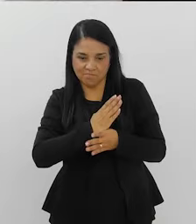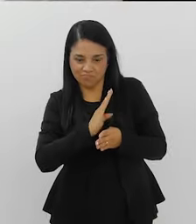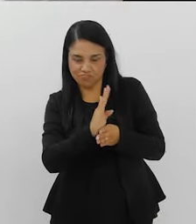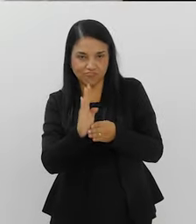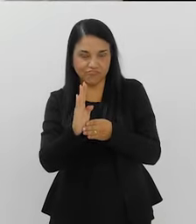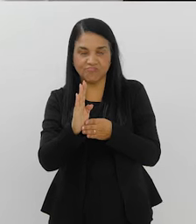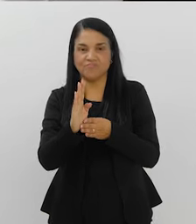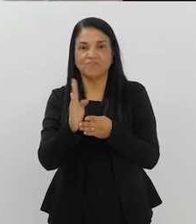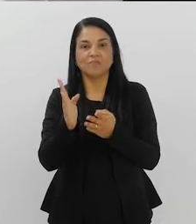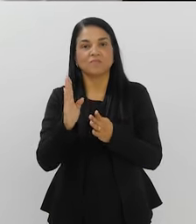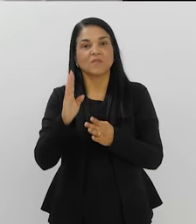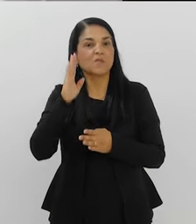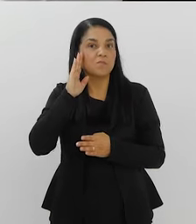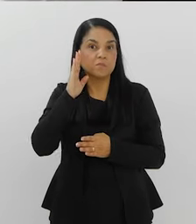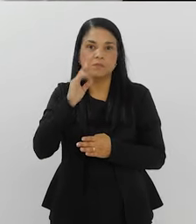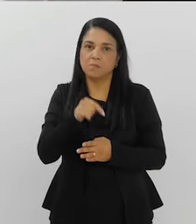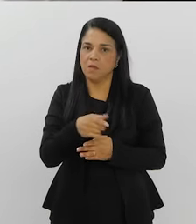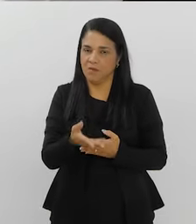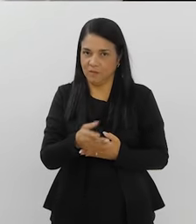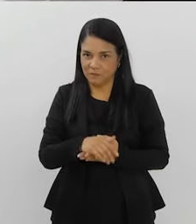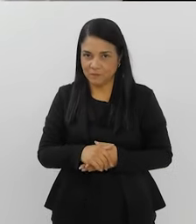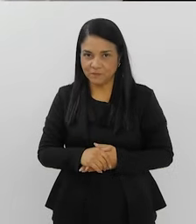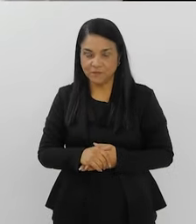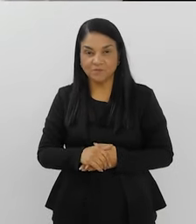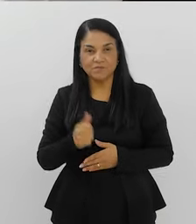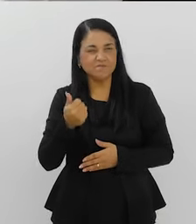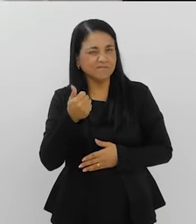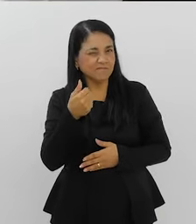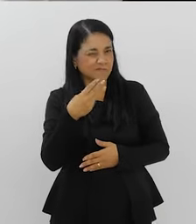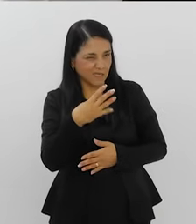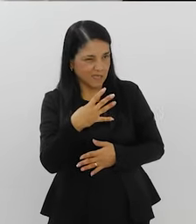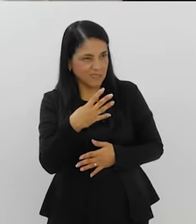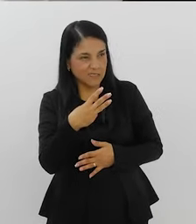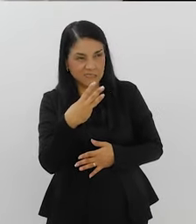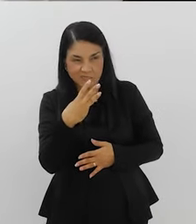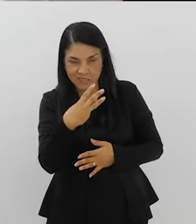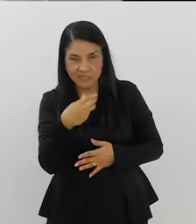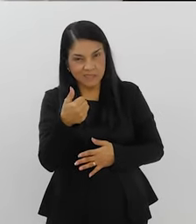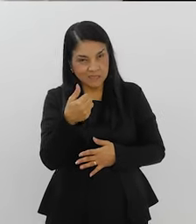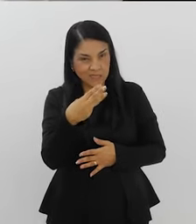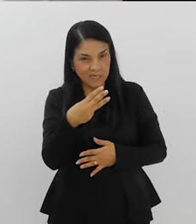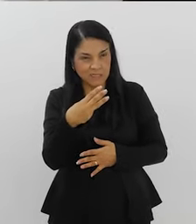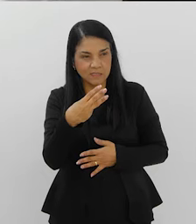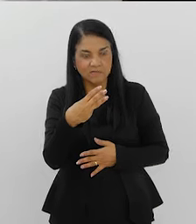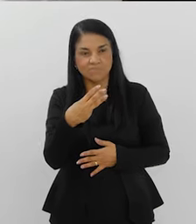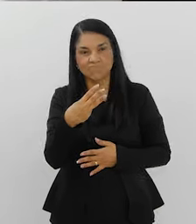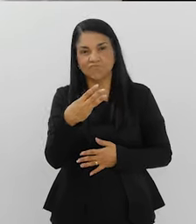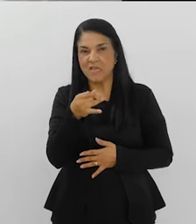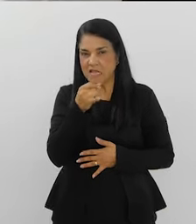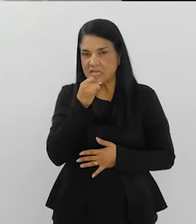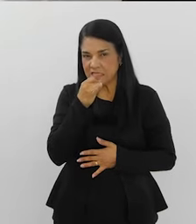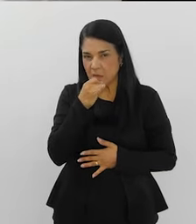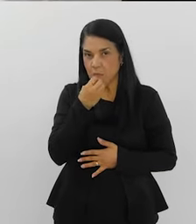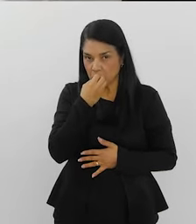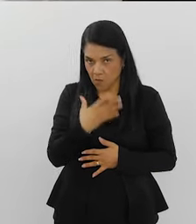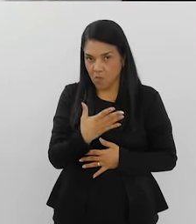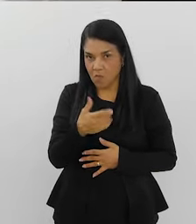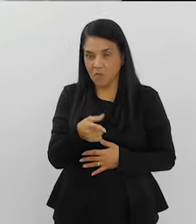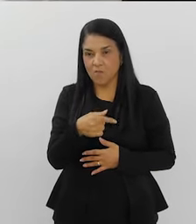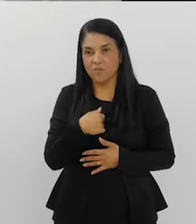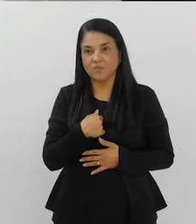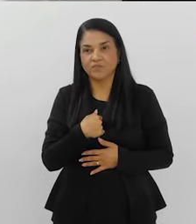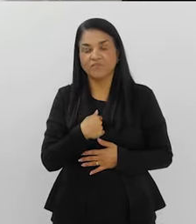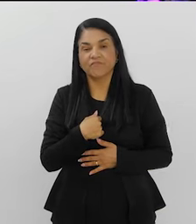Vocês acham que 13 foi uma boa amostra? Sim. As datas de